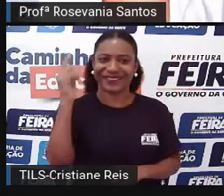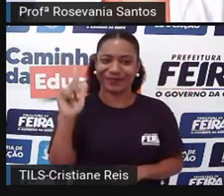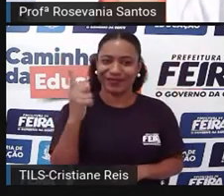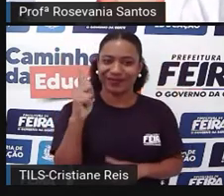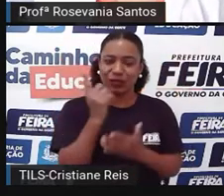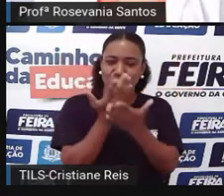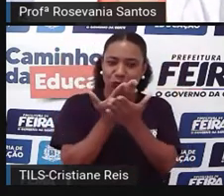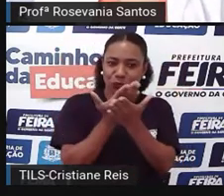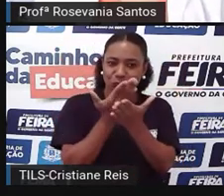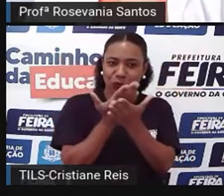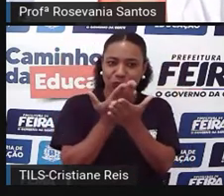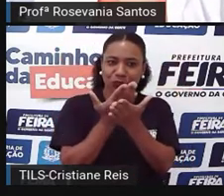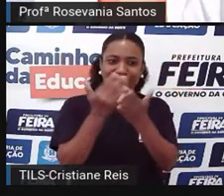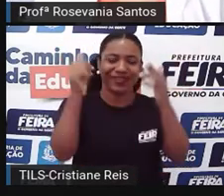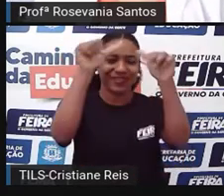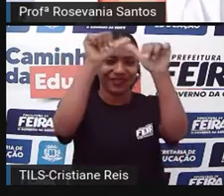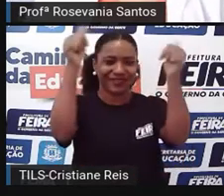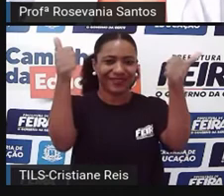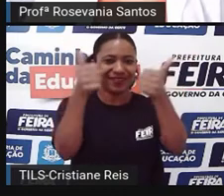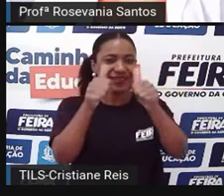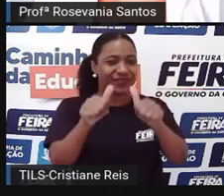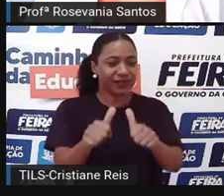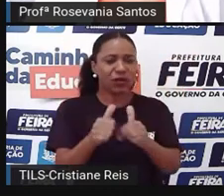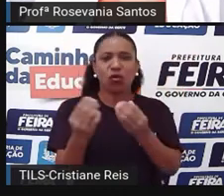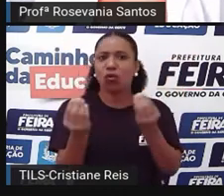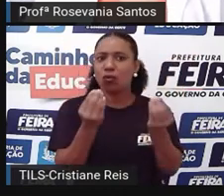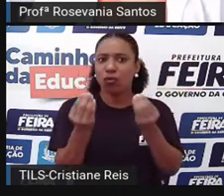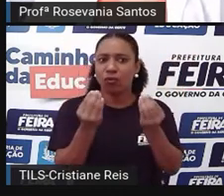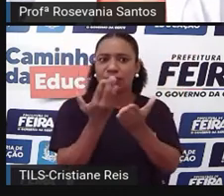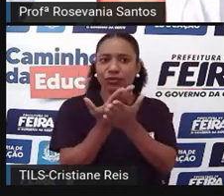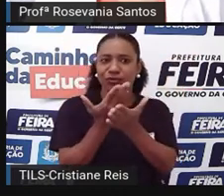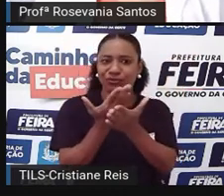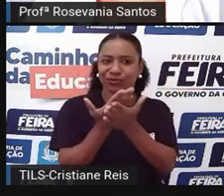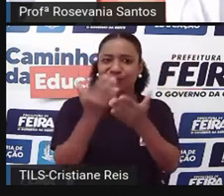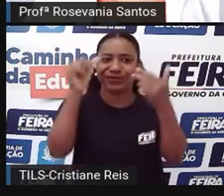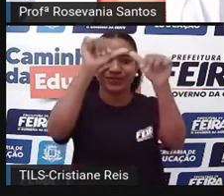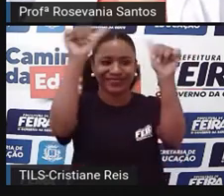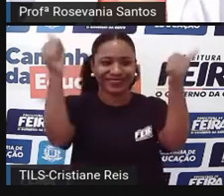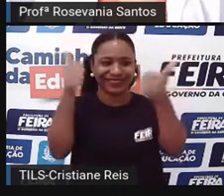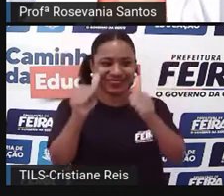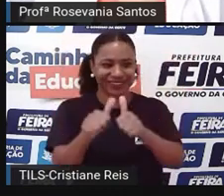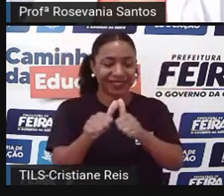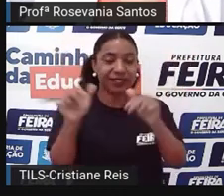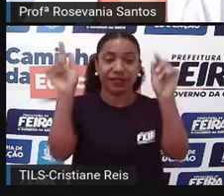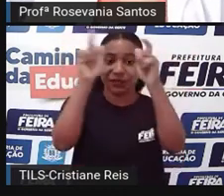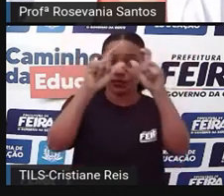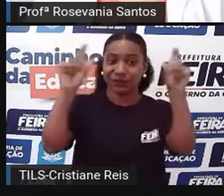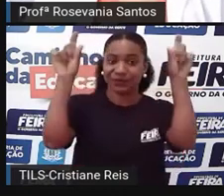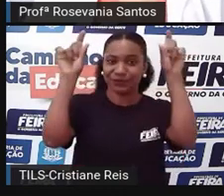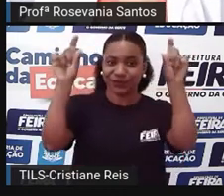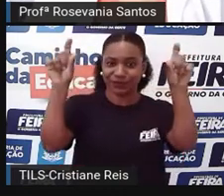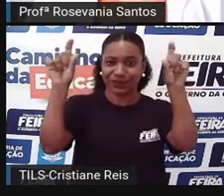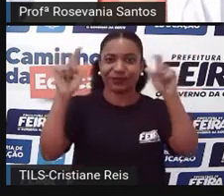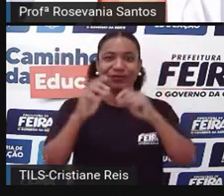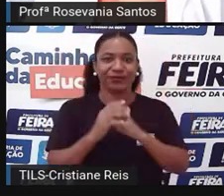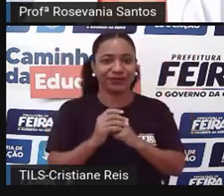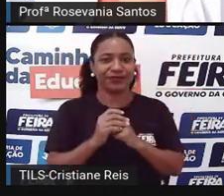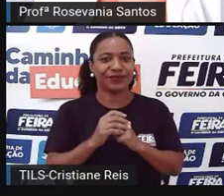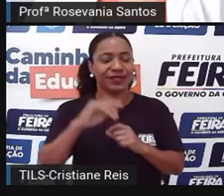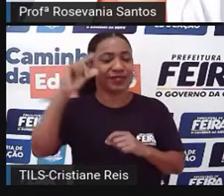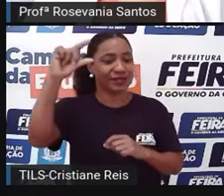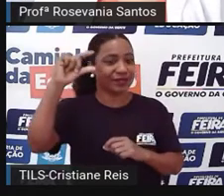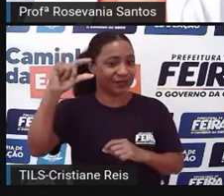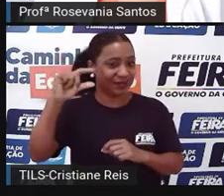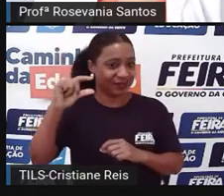do mapa. Então, como é que a gente estuda o mapa, Pró? Olha o título, olha a legenda, a gente vê os